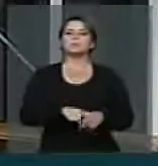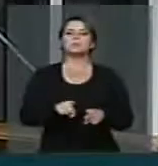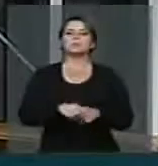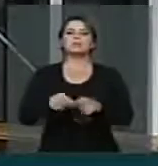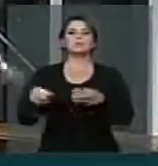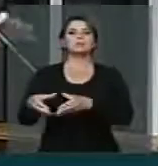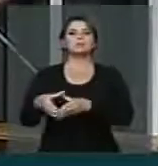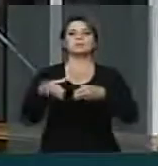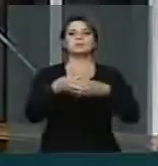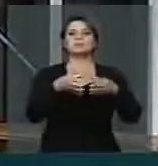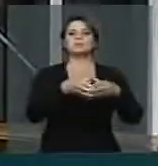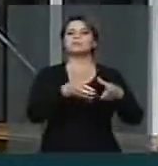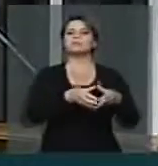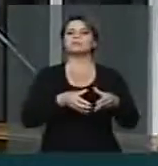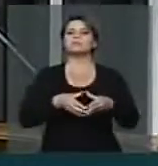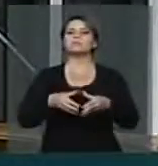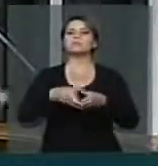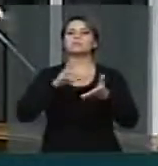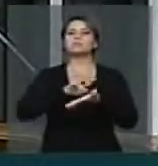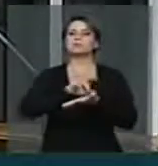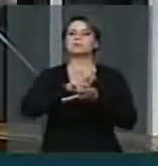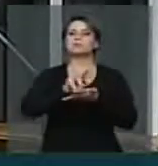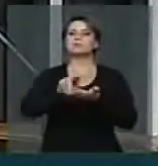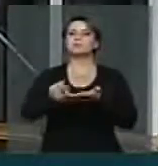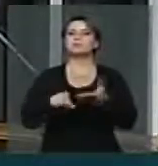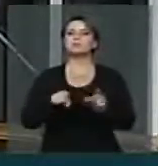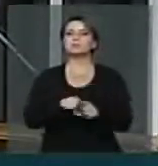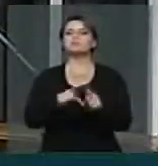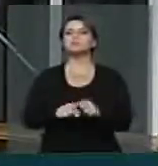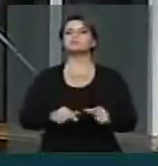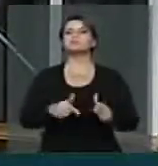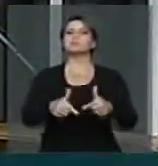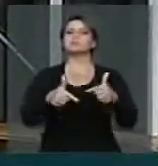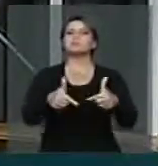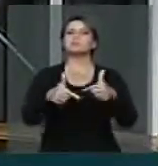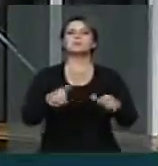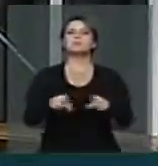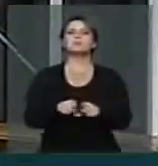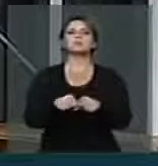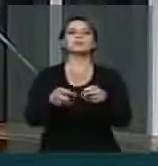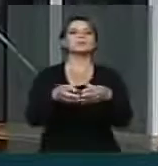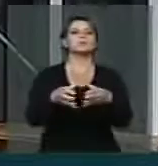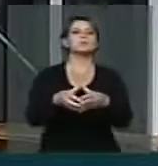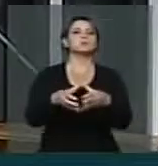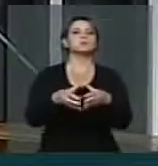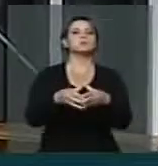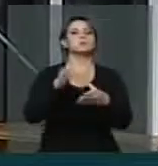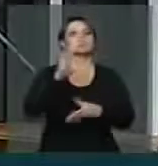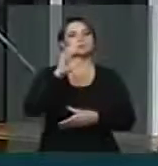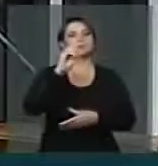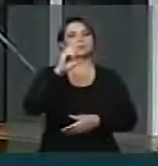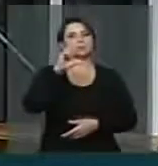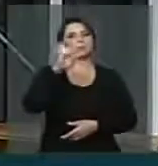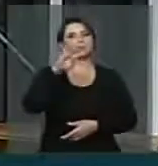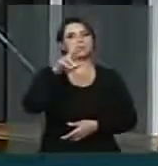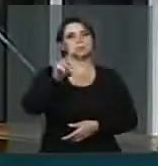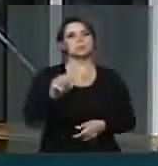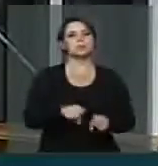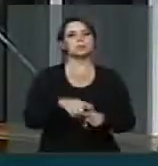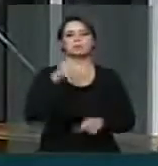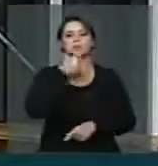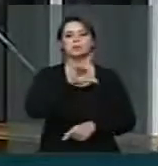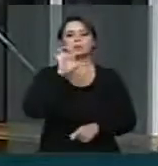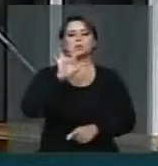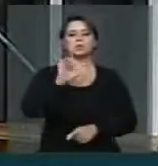categorias que enfrentaram os seus decídios coletivos conseguiram 94